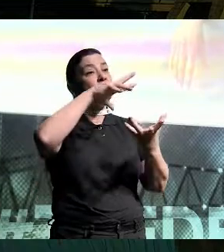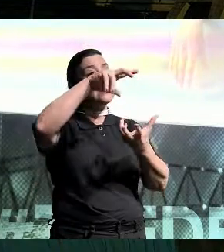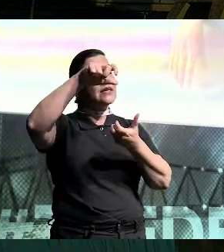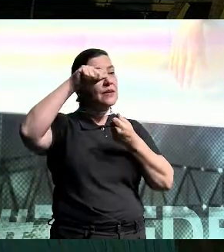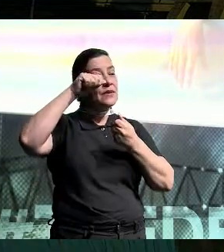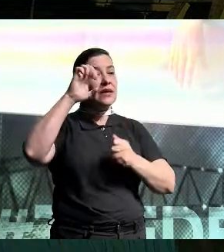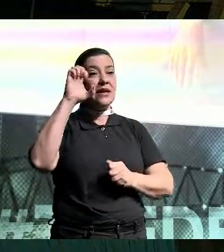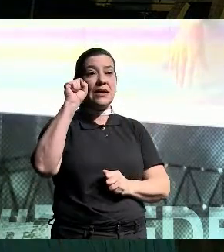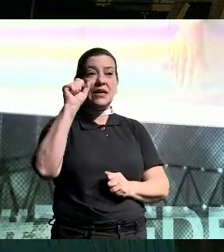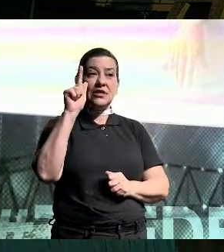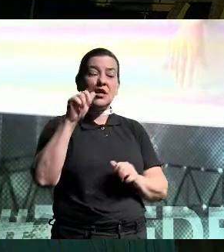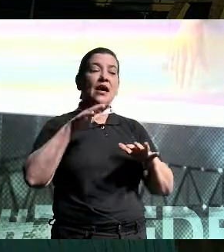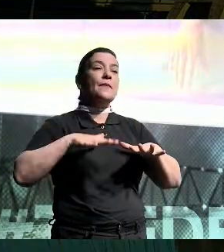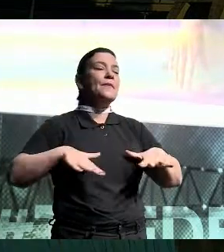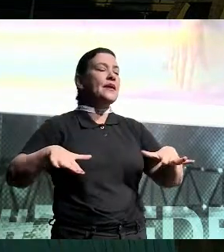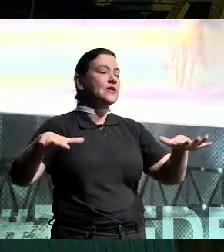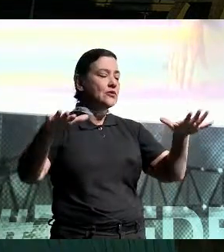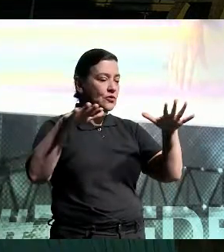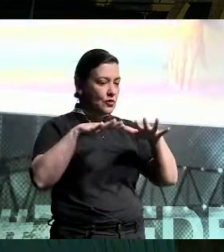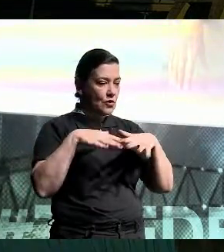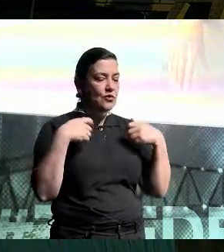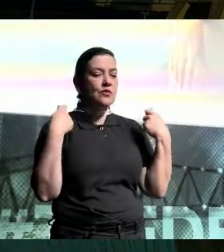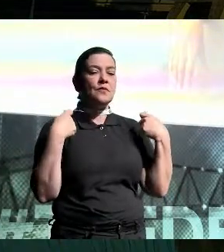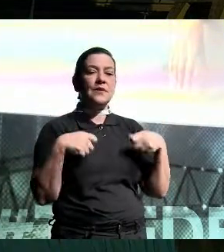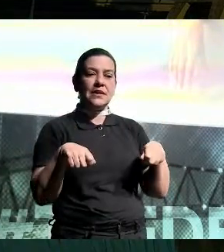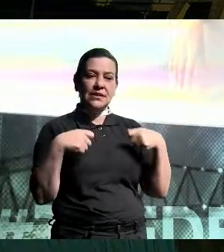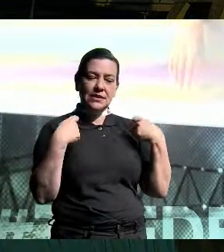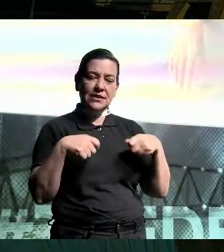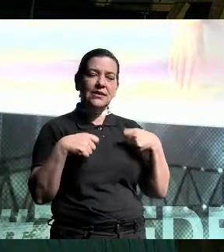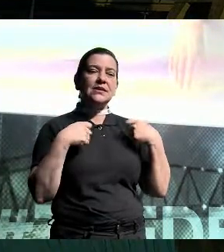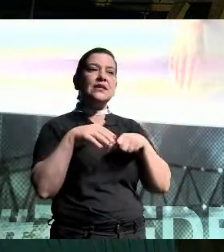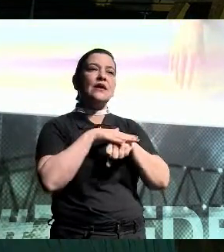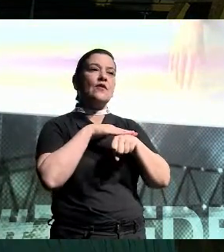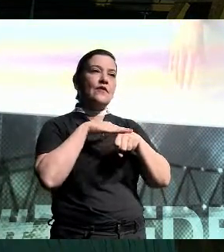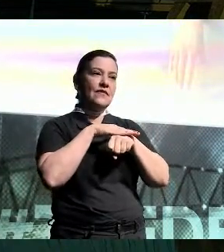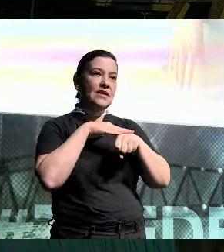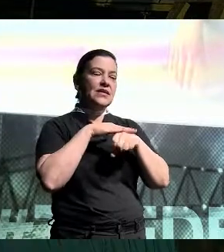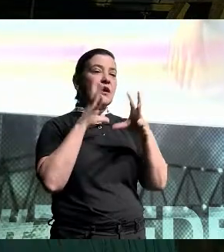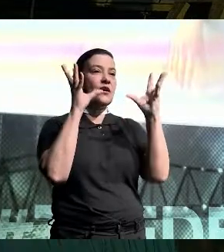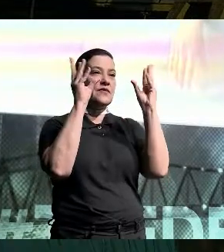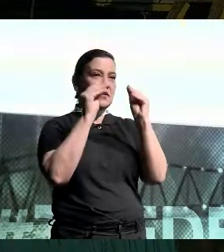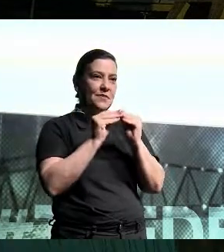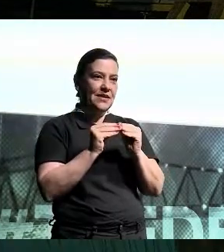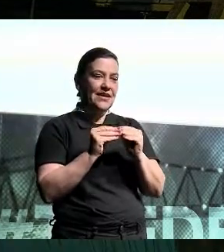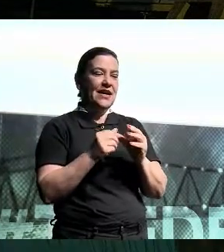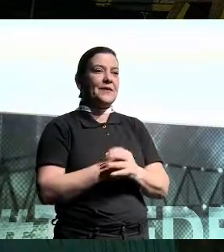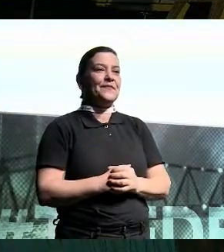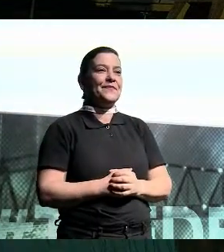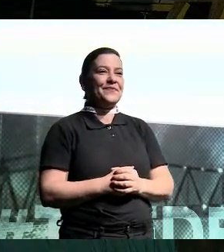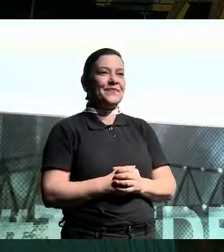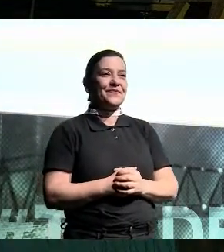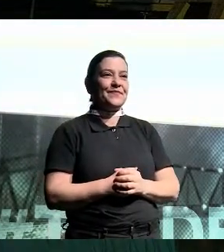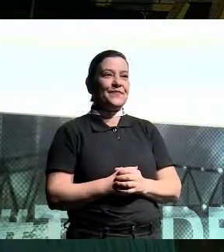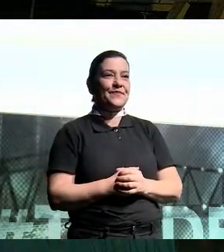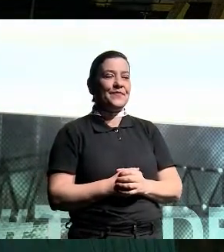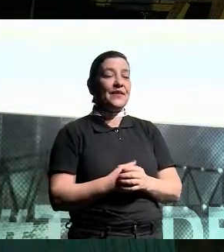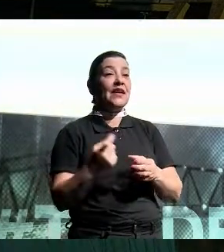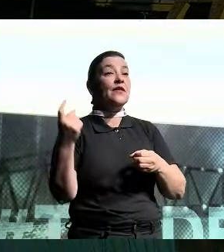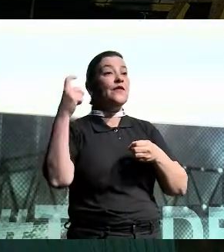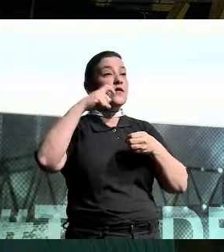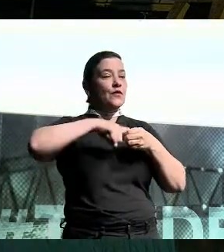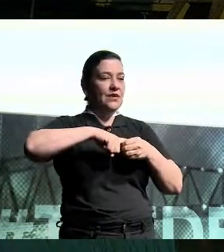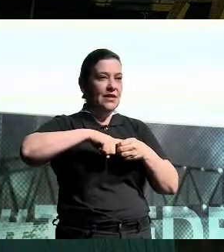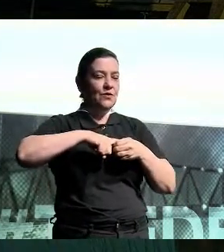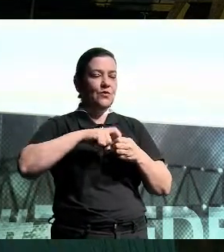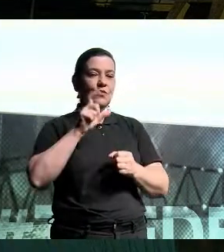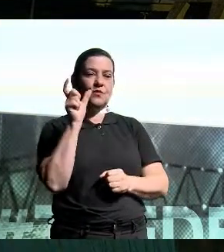ou ESG é para todos. Todo mundo tem que falar e se apropriar desse assunto. Então, bora simplificar, né? Bora falar sobre isso. E voltando à nossa